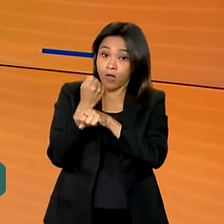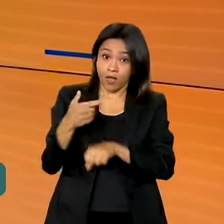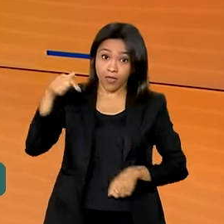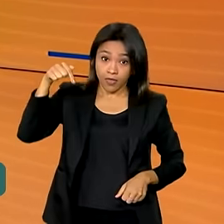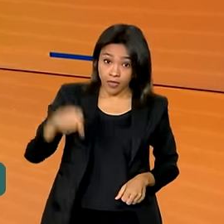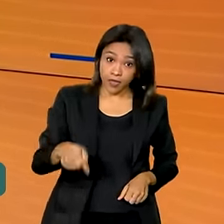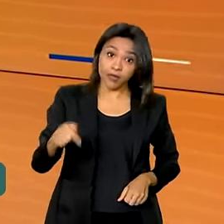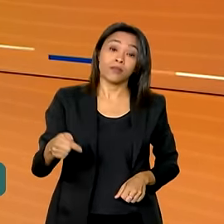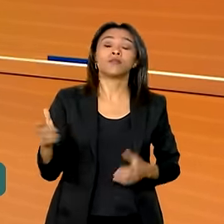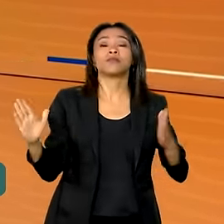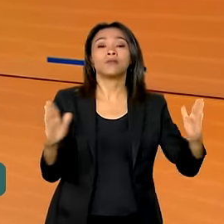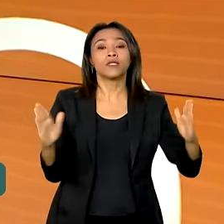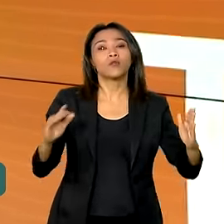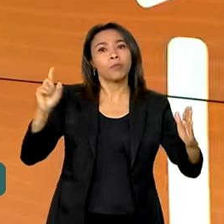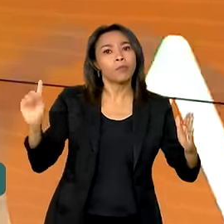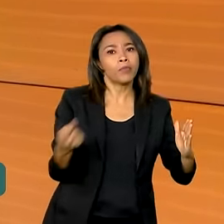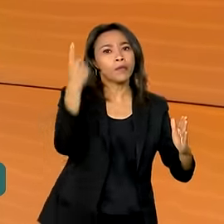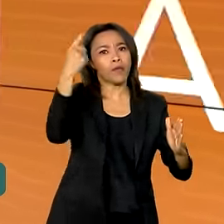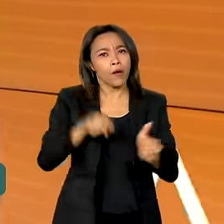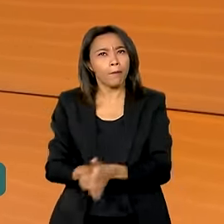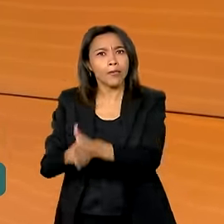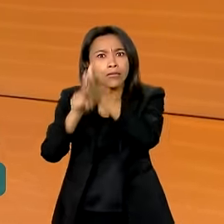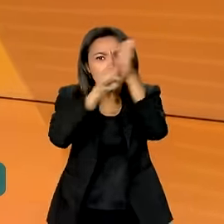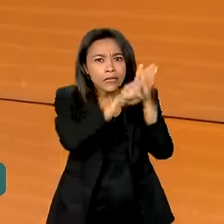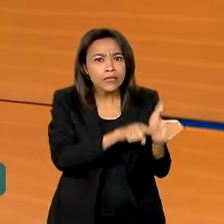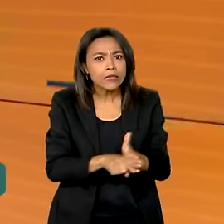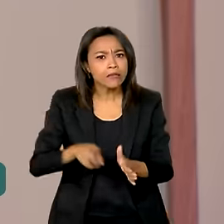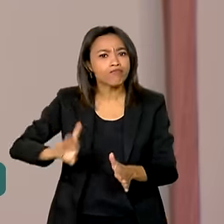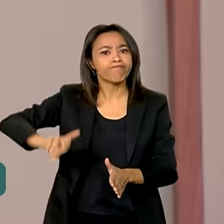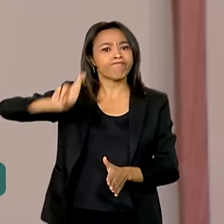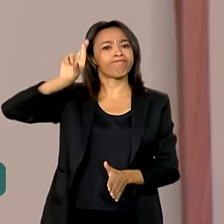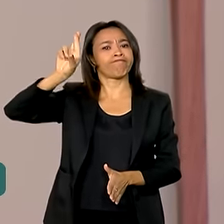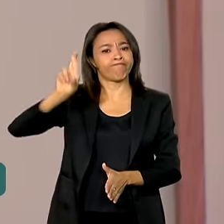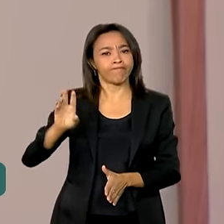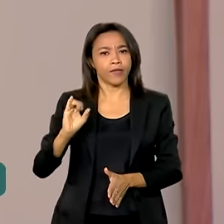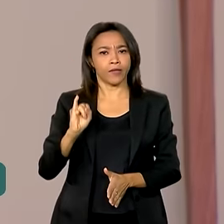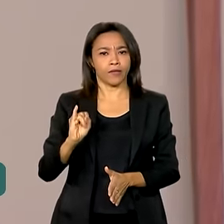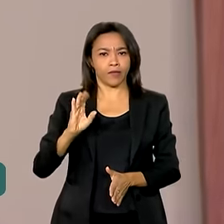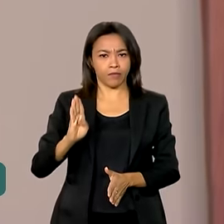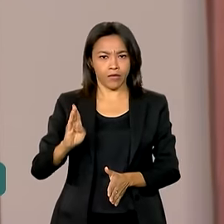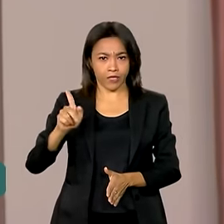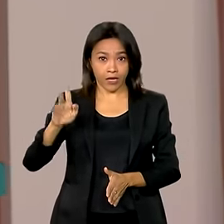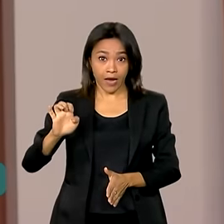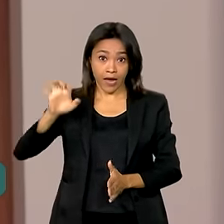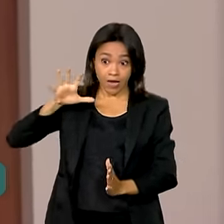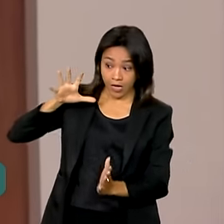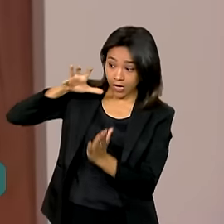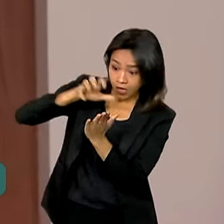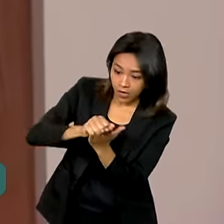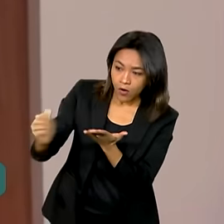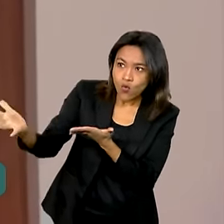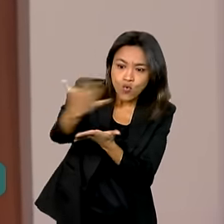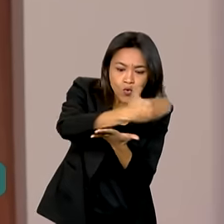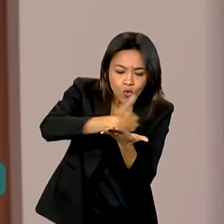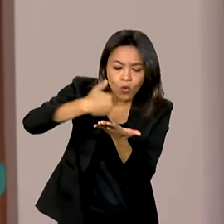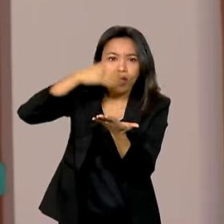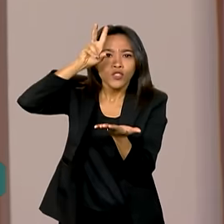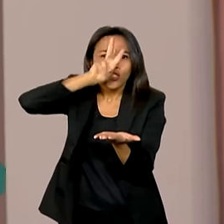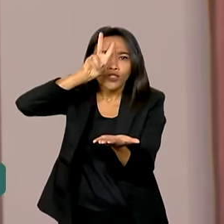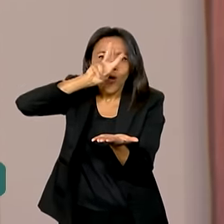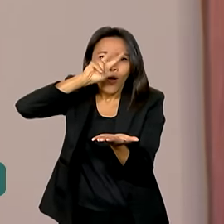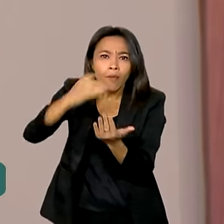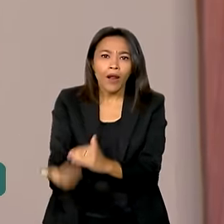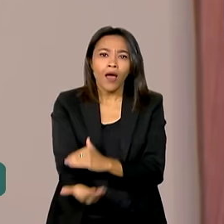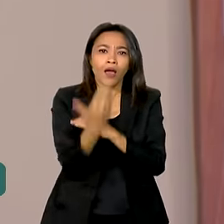realizado o primeiro censo quilombola produzido pelo IBGE. A publicação é um marco histórico para a elaboração das políticas